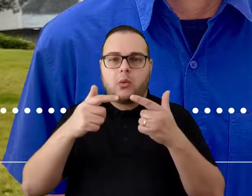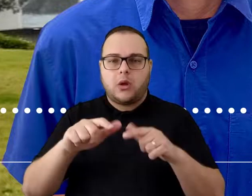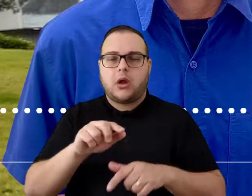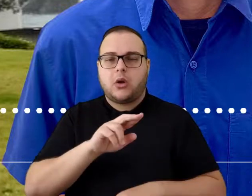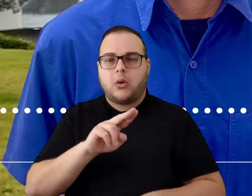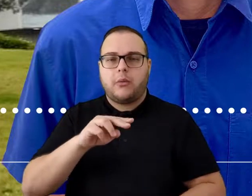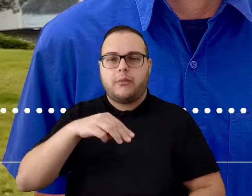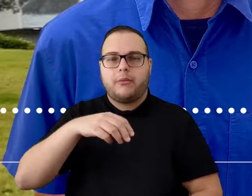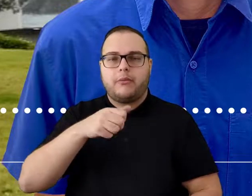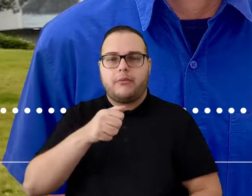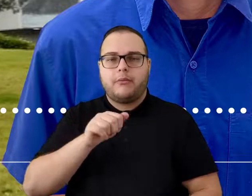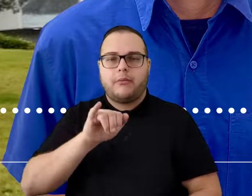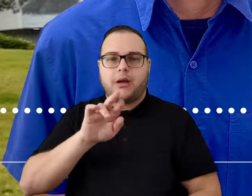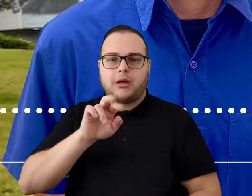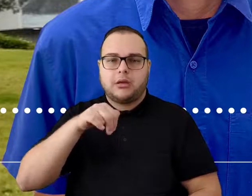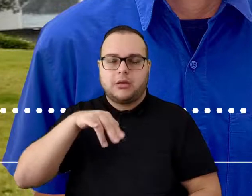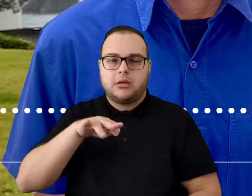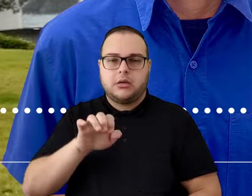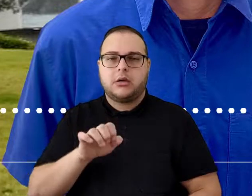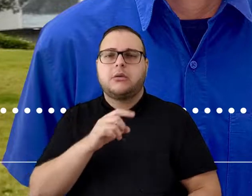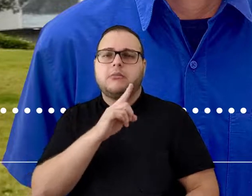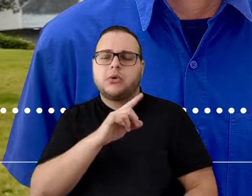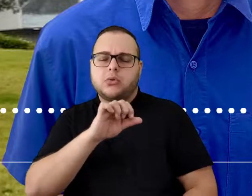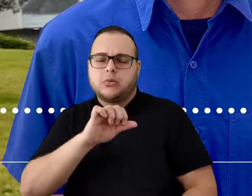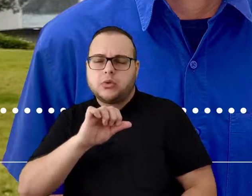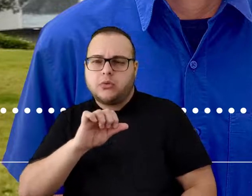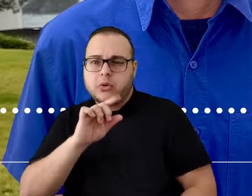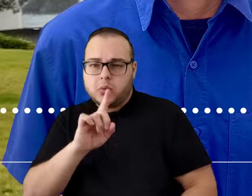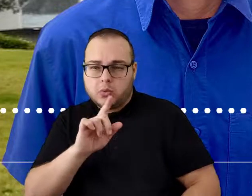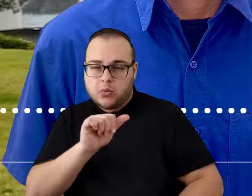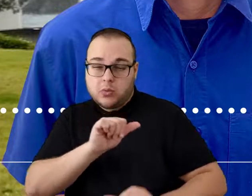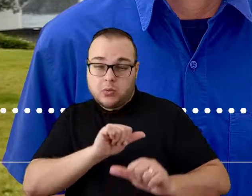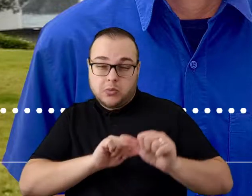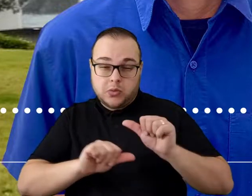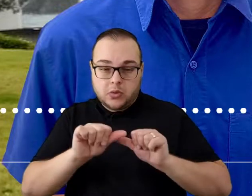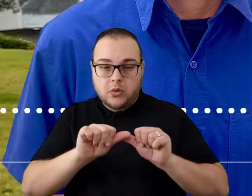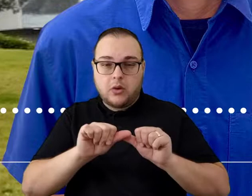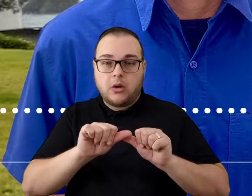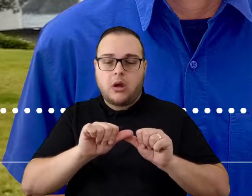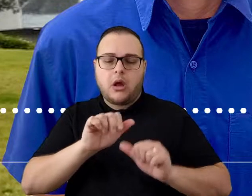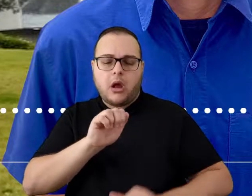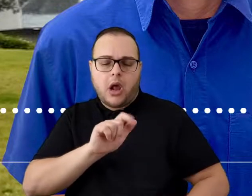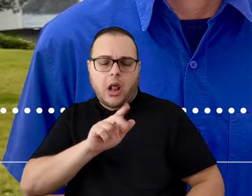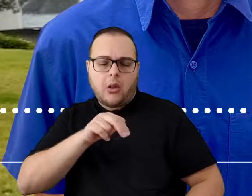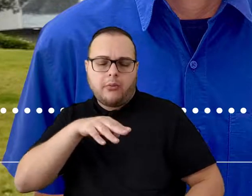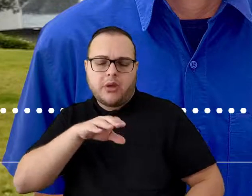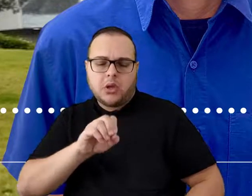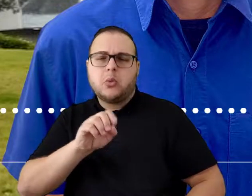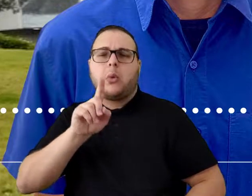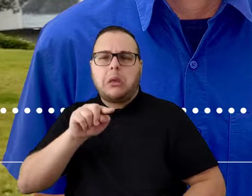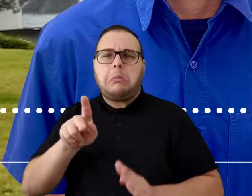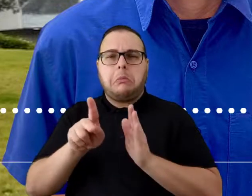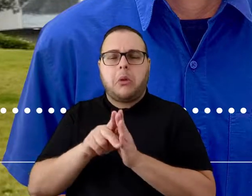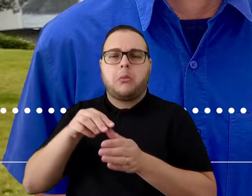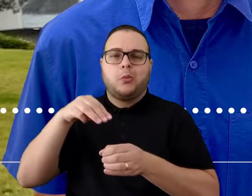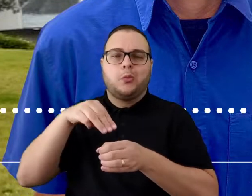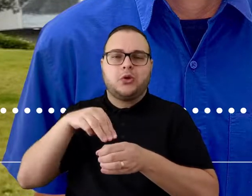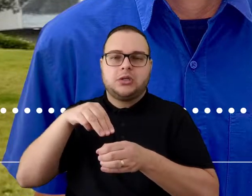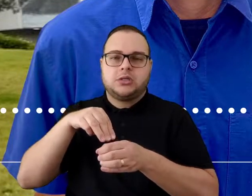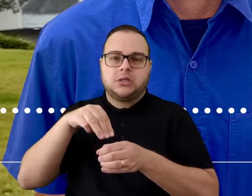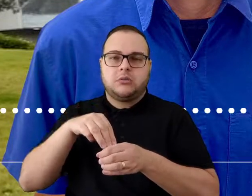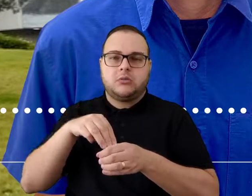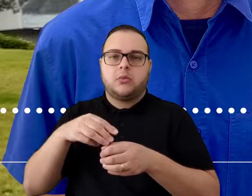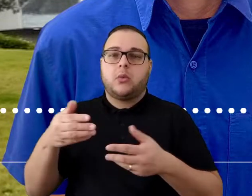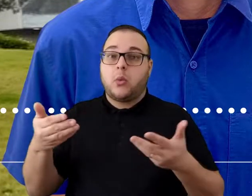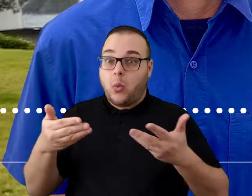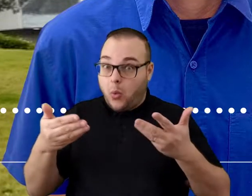de Mairinque, até que em 1991, Alumínio finalmente tornou-se um município. Hoje, a